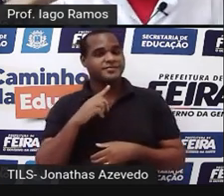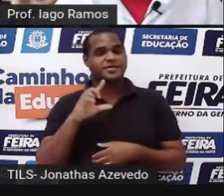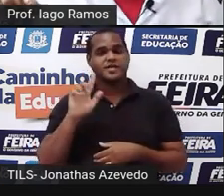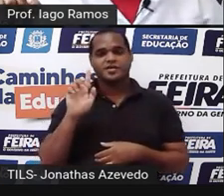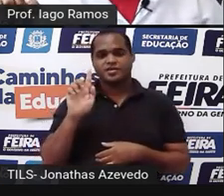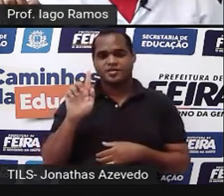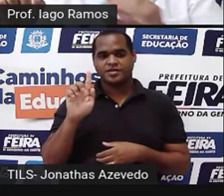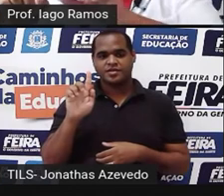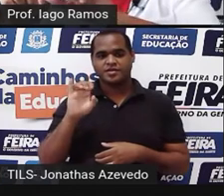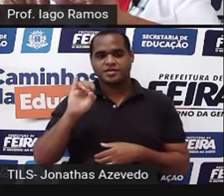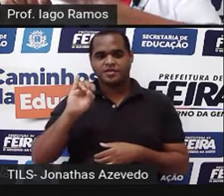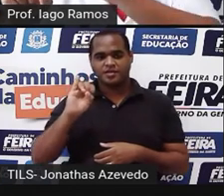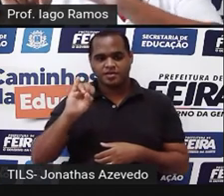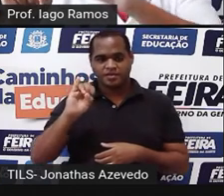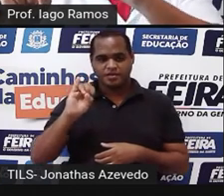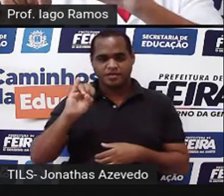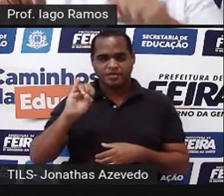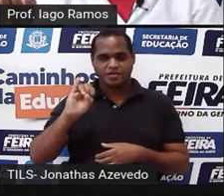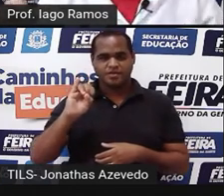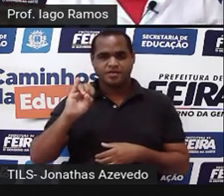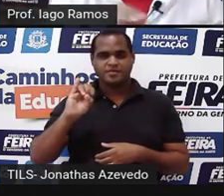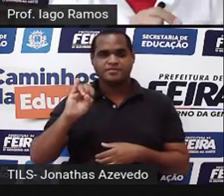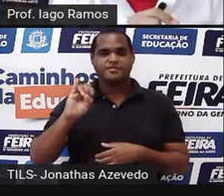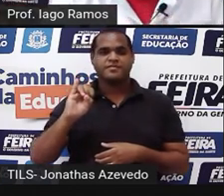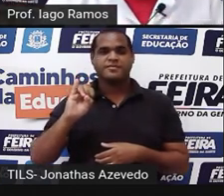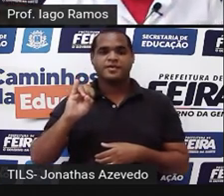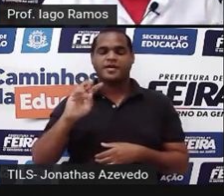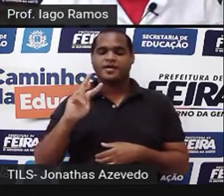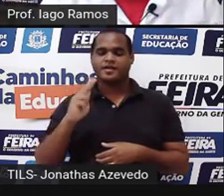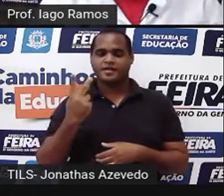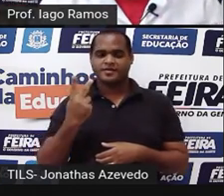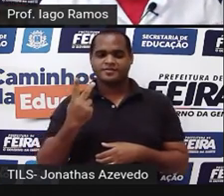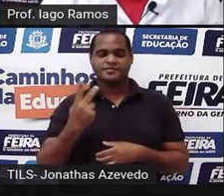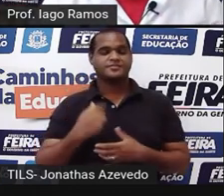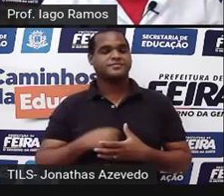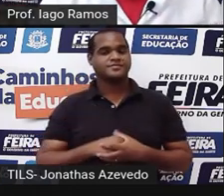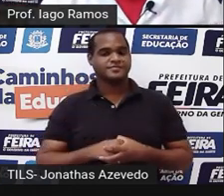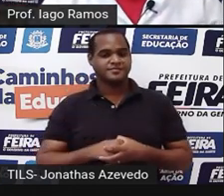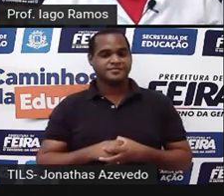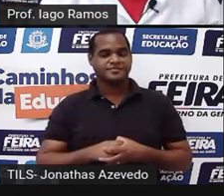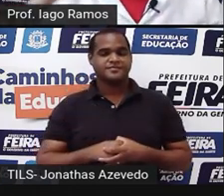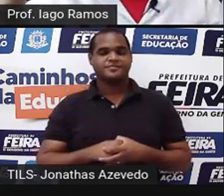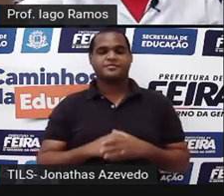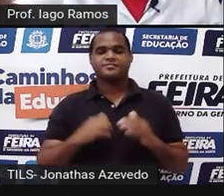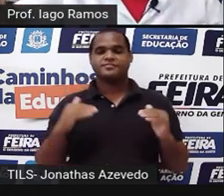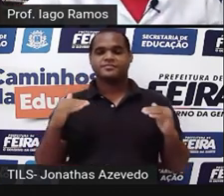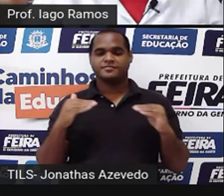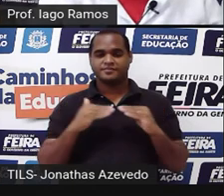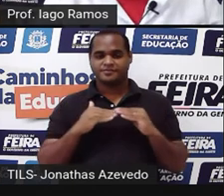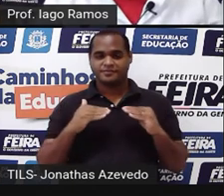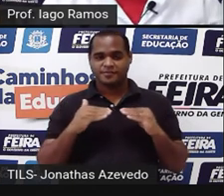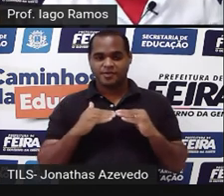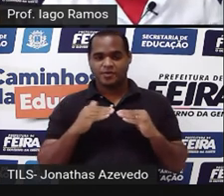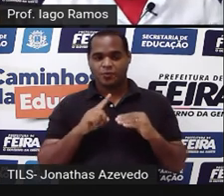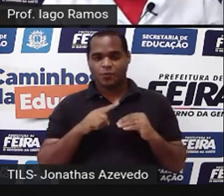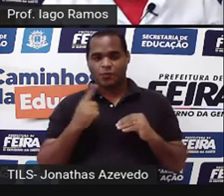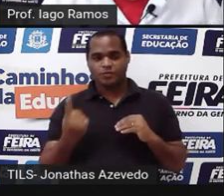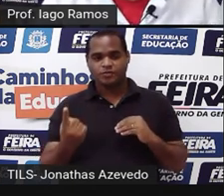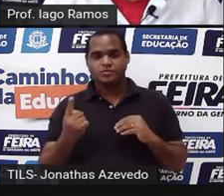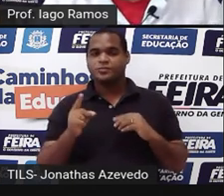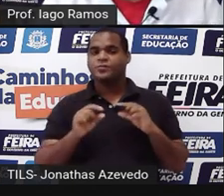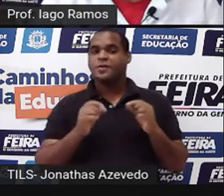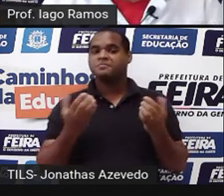G, I formado no I circunflexo no I, H. Qual é esse que corresponde no outro triângulo?